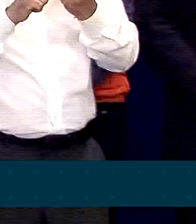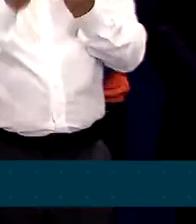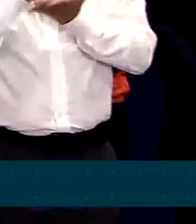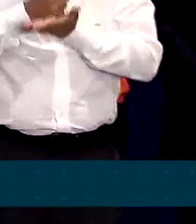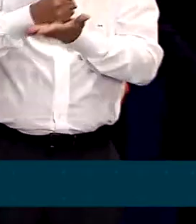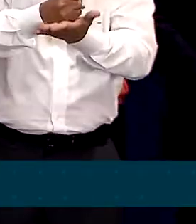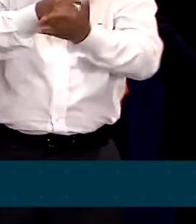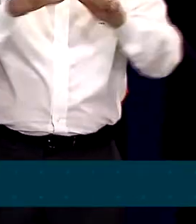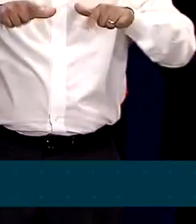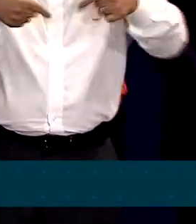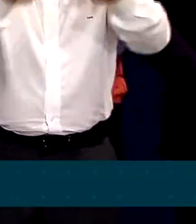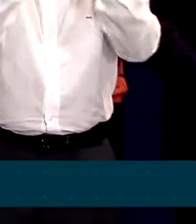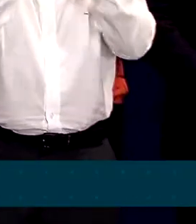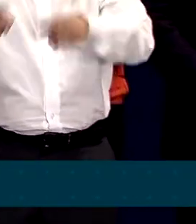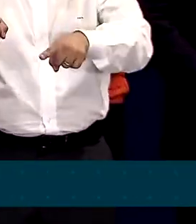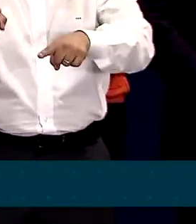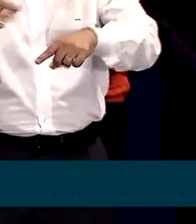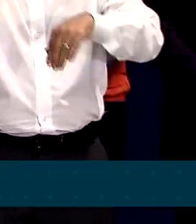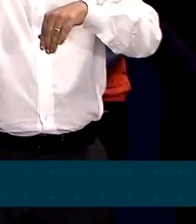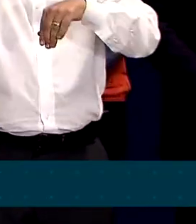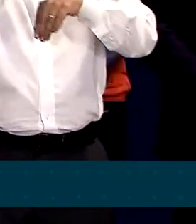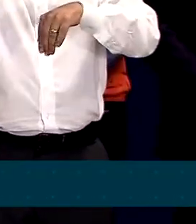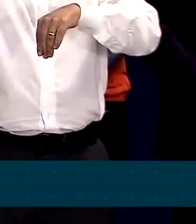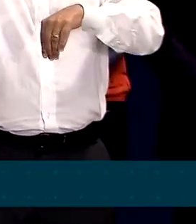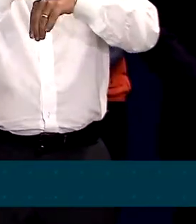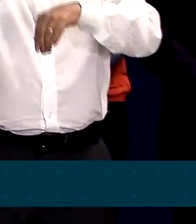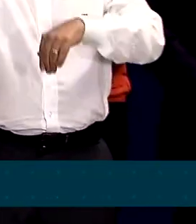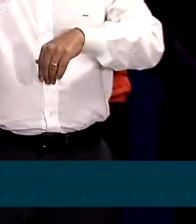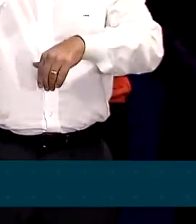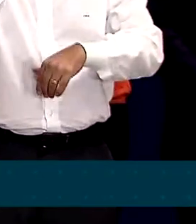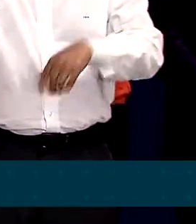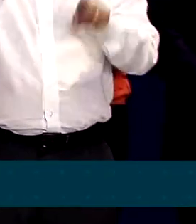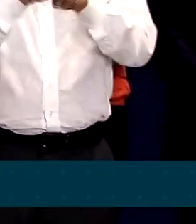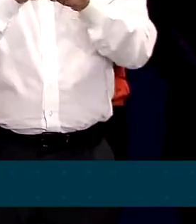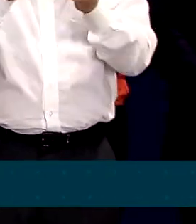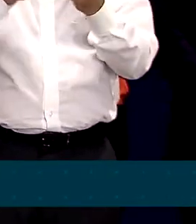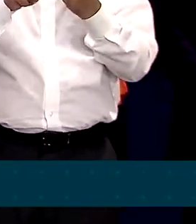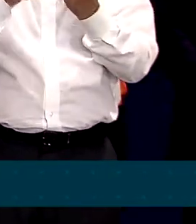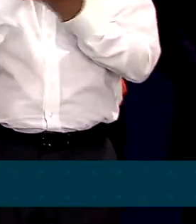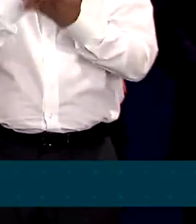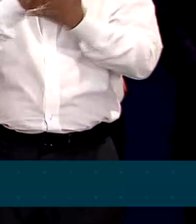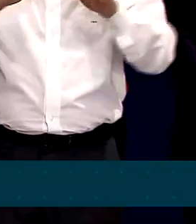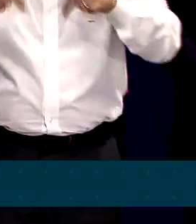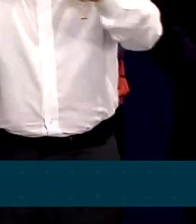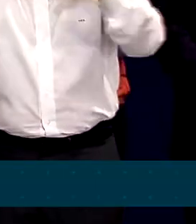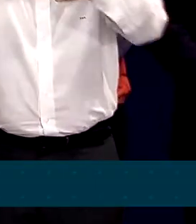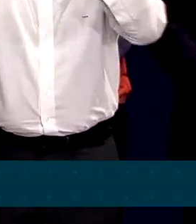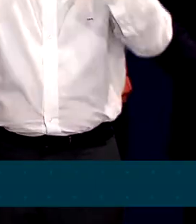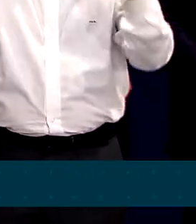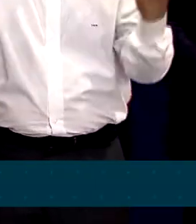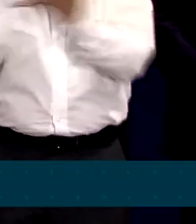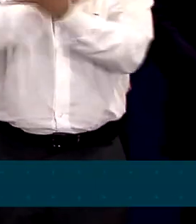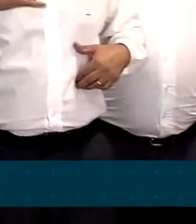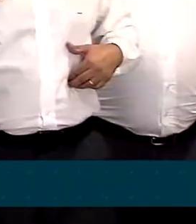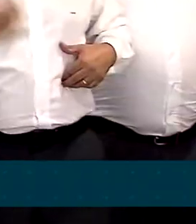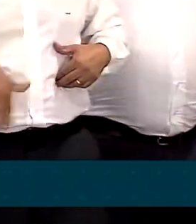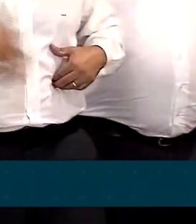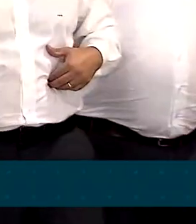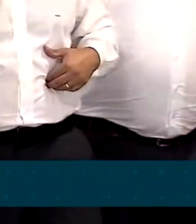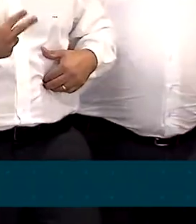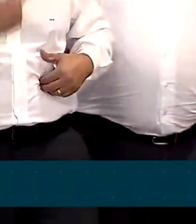apoio às ações de combate à dengue e no apoio às ações com relação às consequências das inundações.